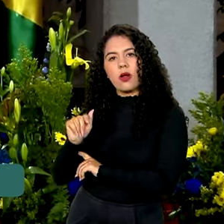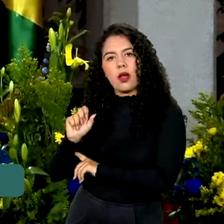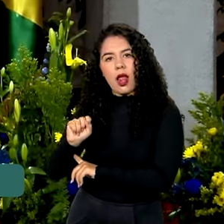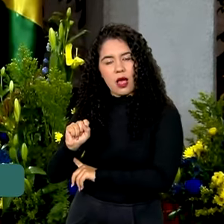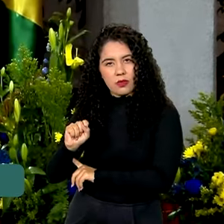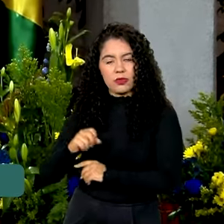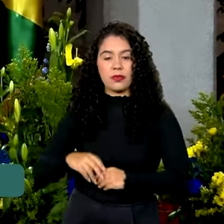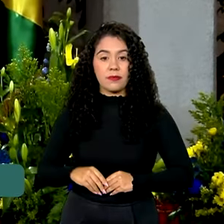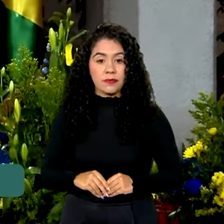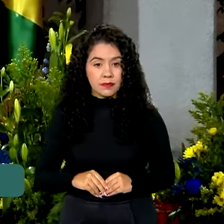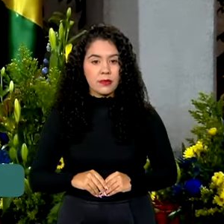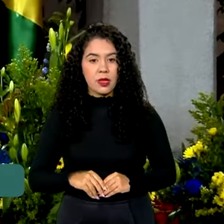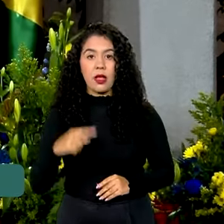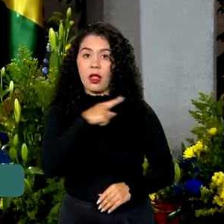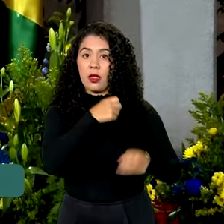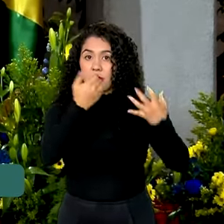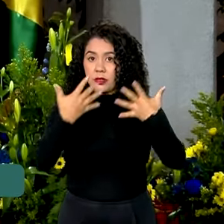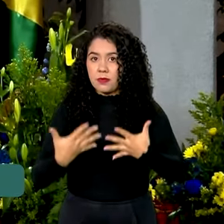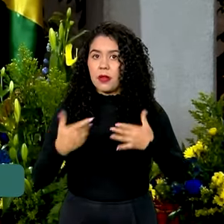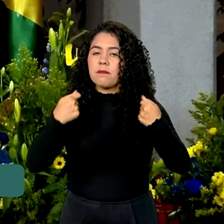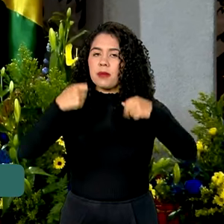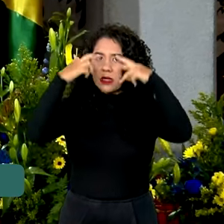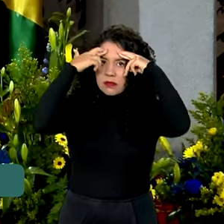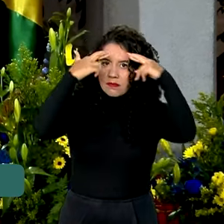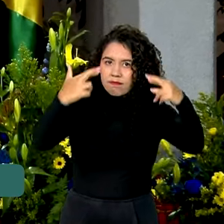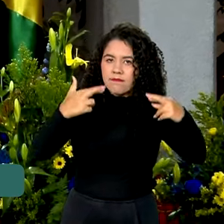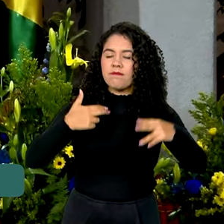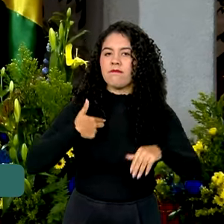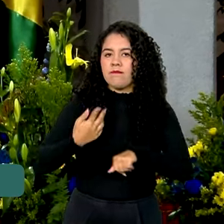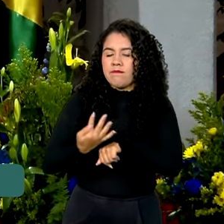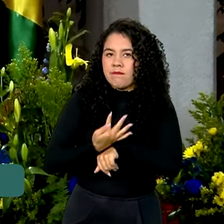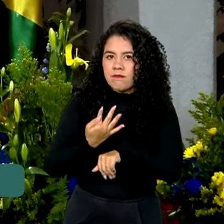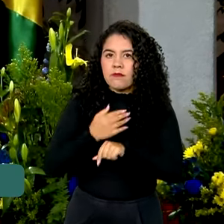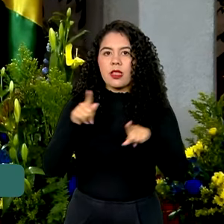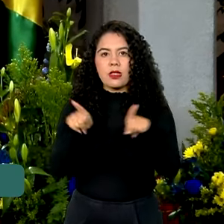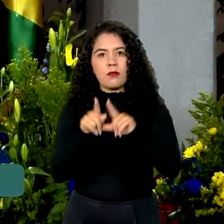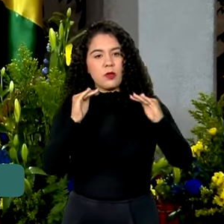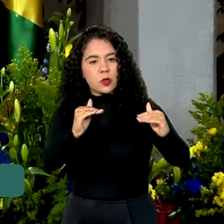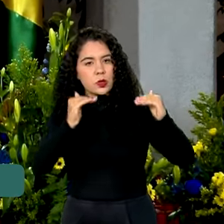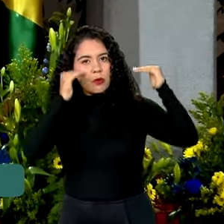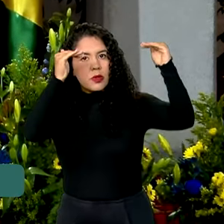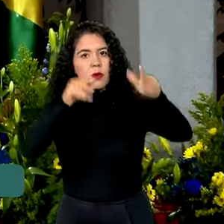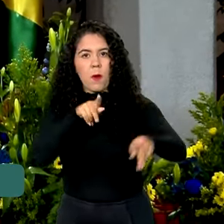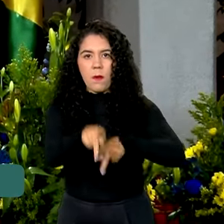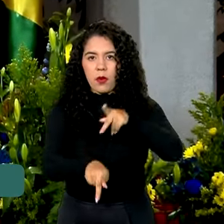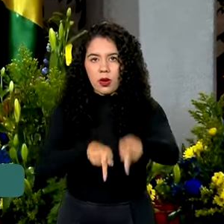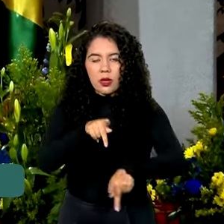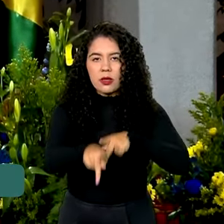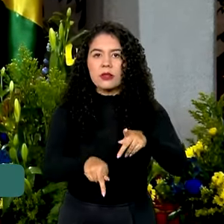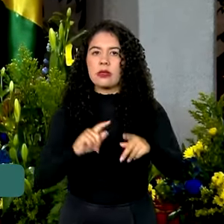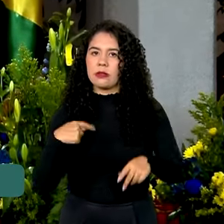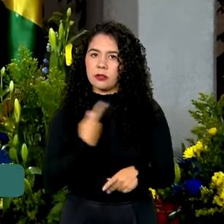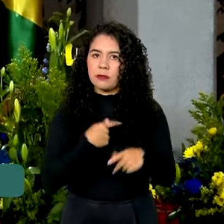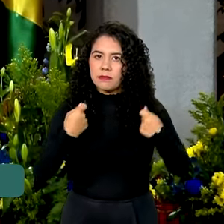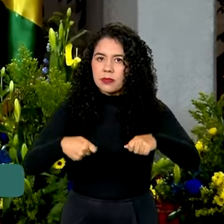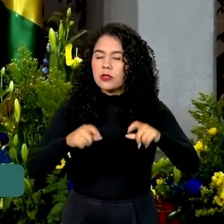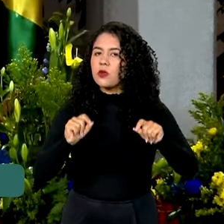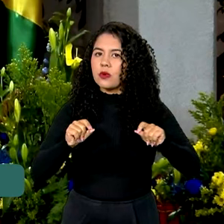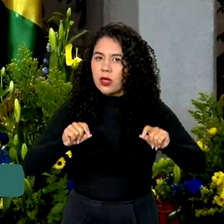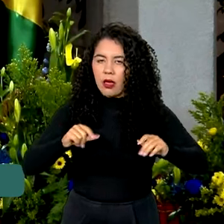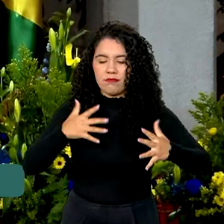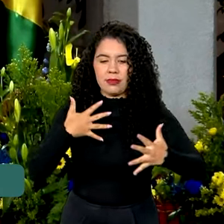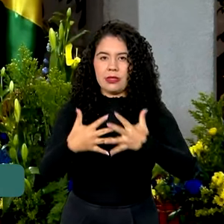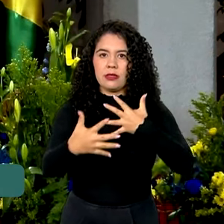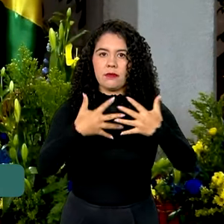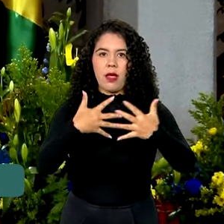O respeito pela tolerância, o respeito pela soberania popular é o que nos move a defender a transparência dos